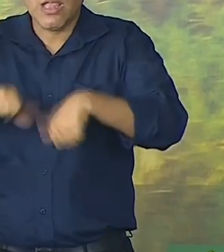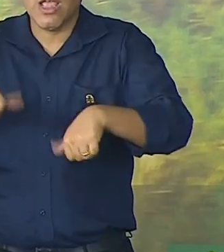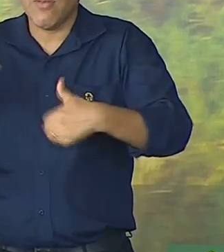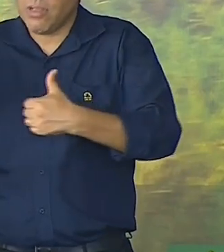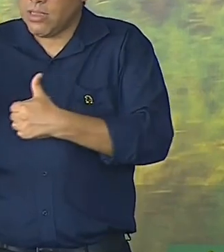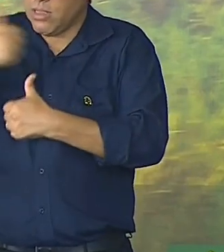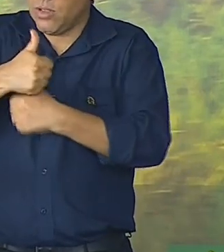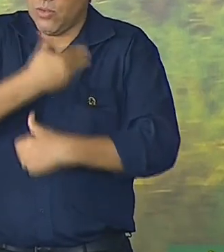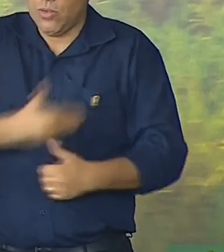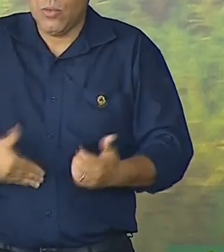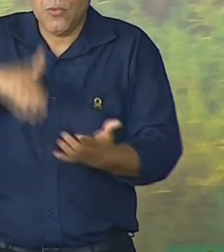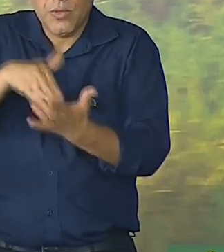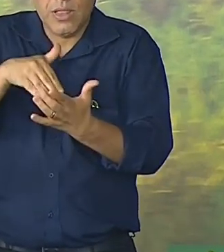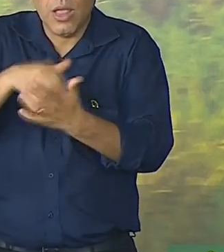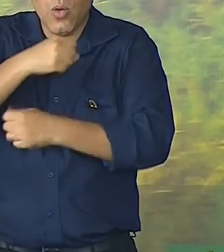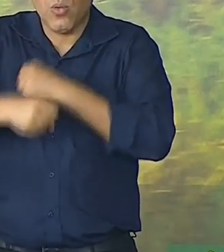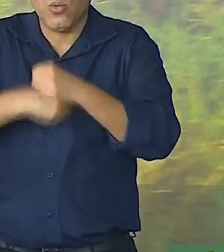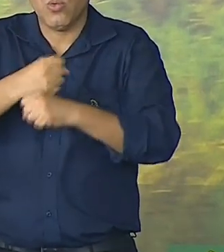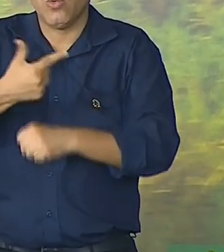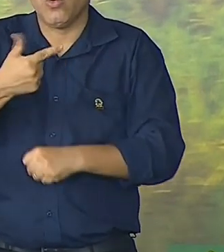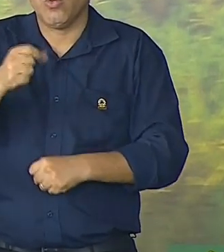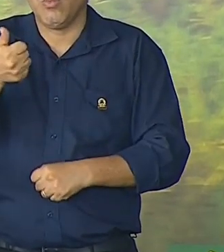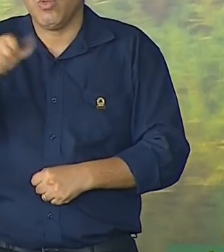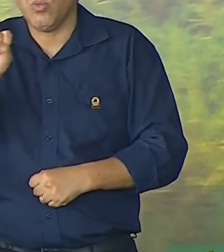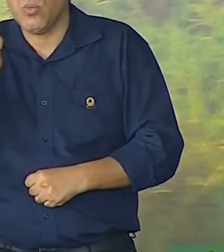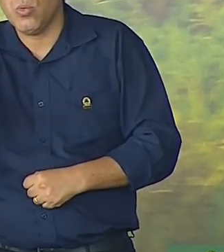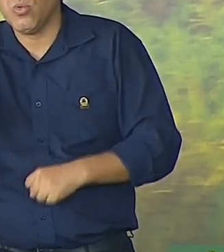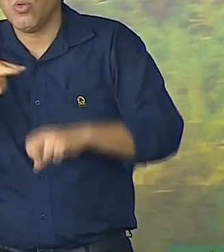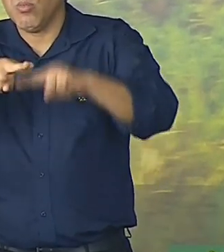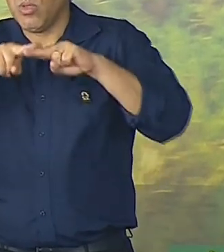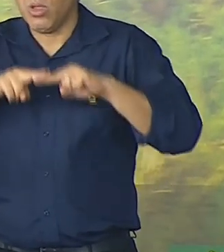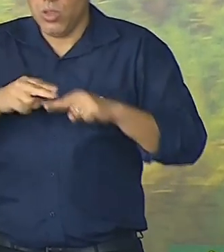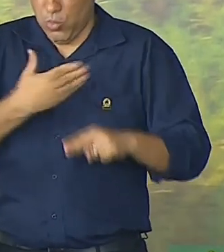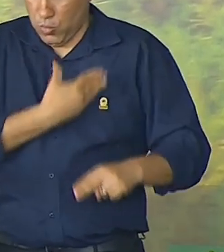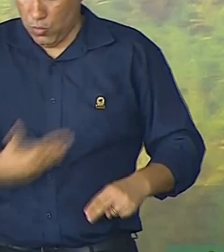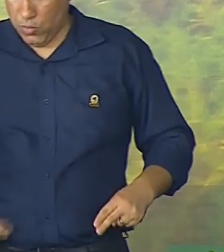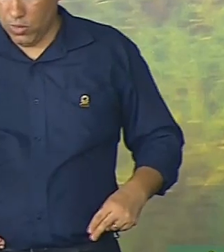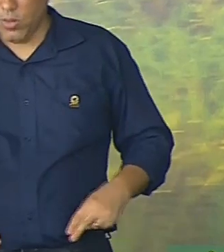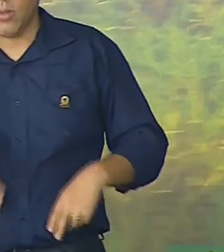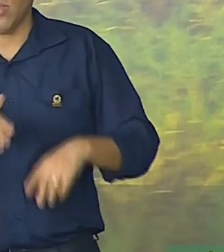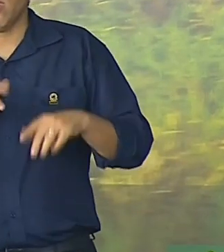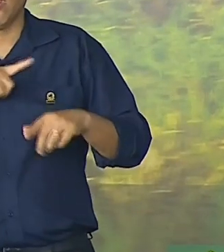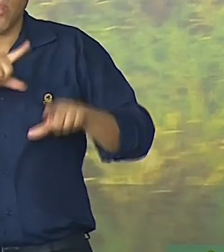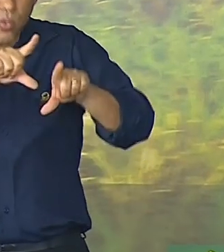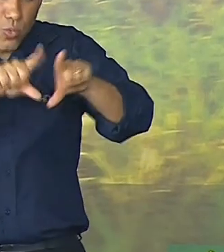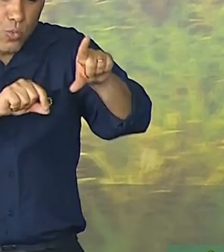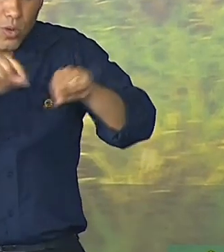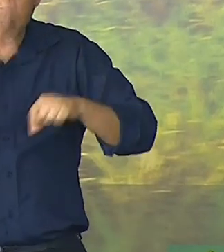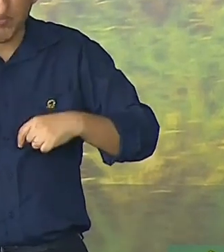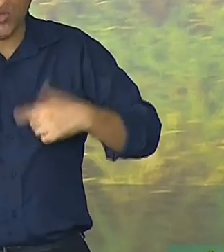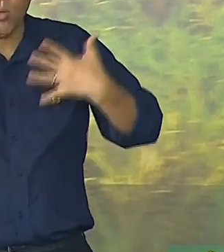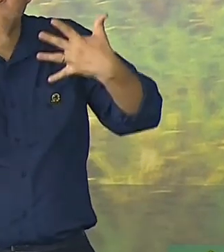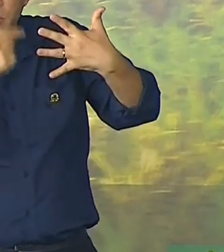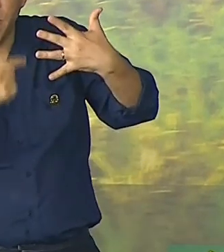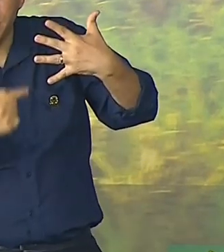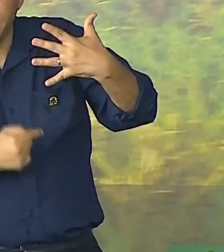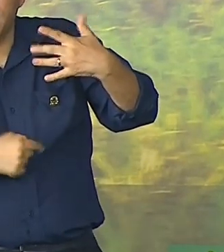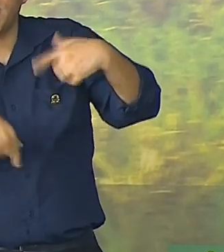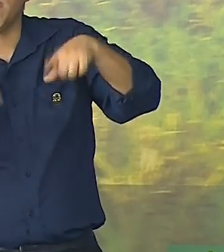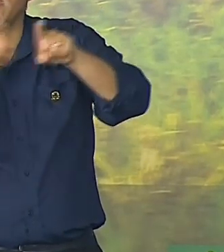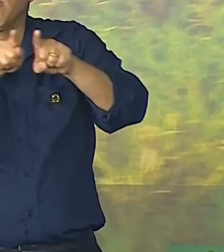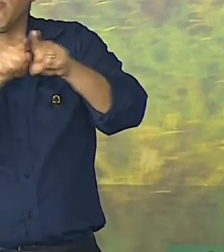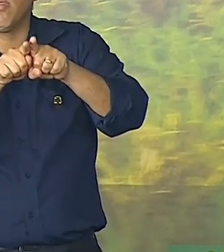final de 2018. É, porque governar é eleger prioridades. É também não